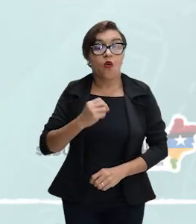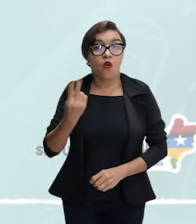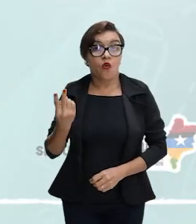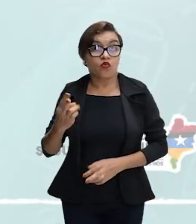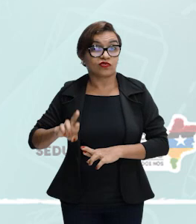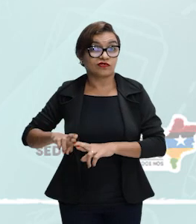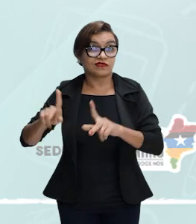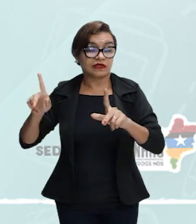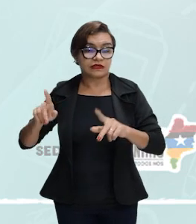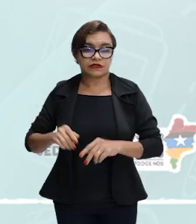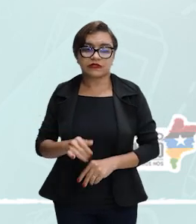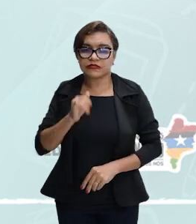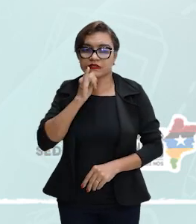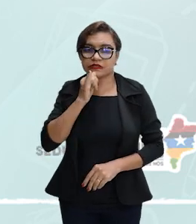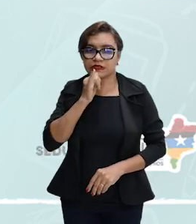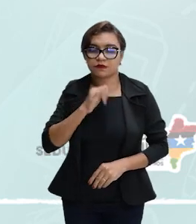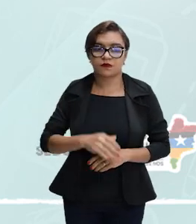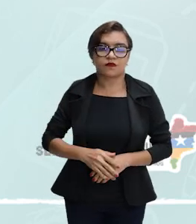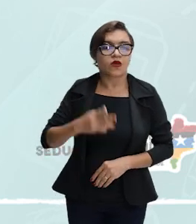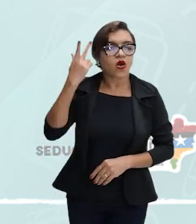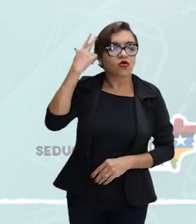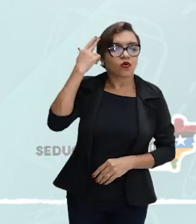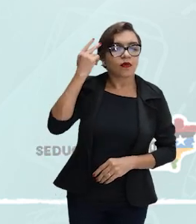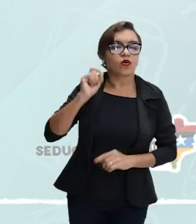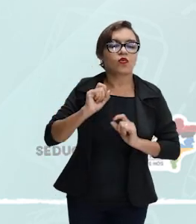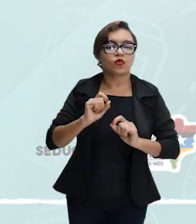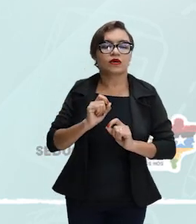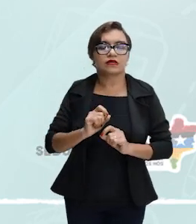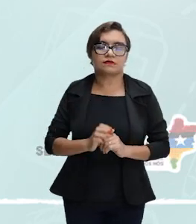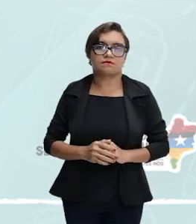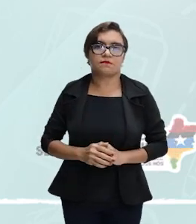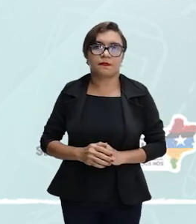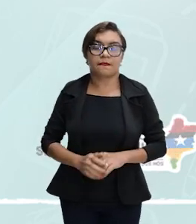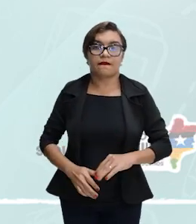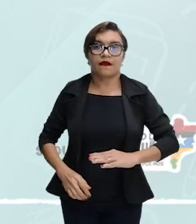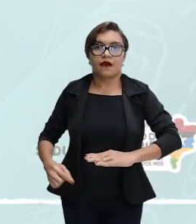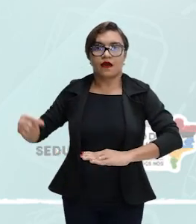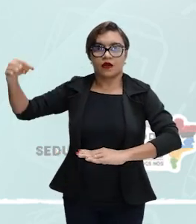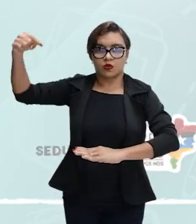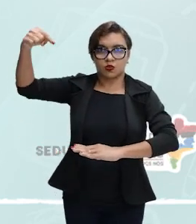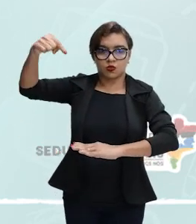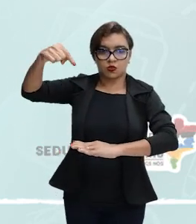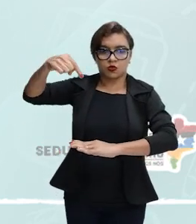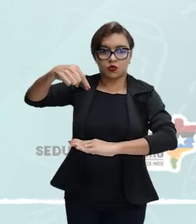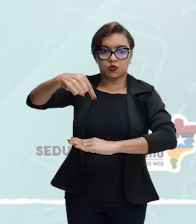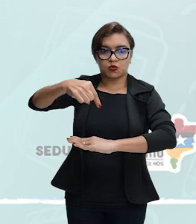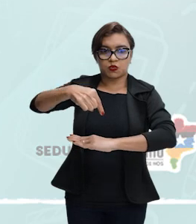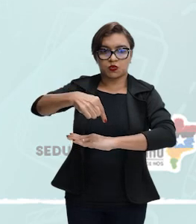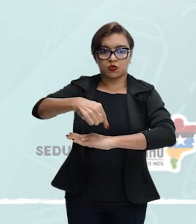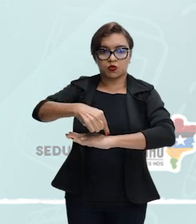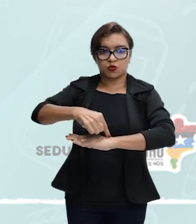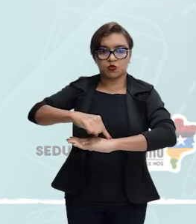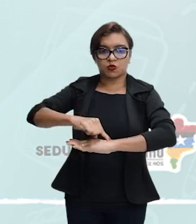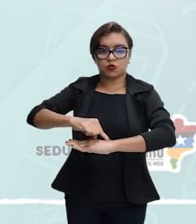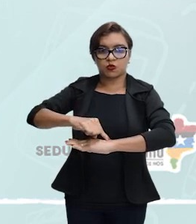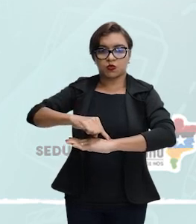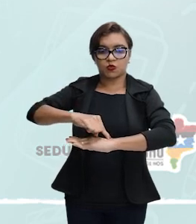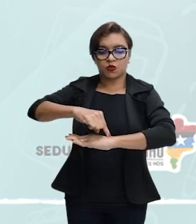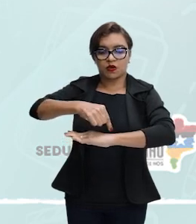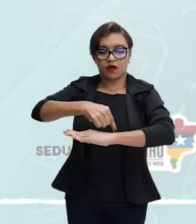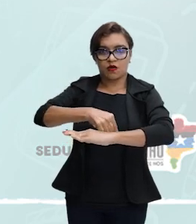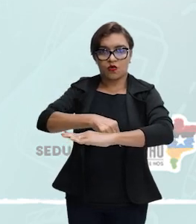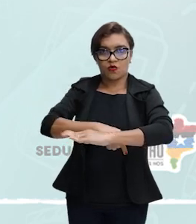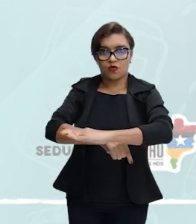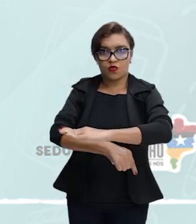Regular é quando ela vai refratar e mantendo a regularidade nos raios refratados. E